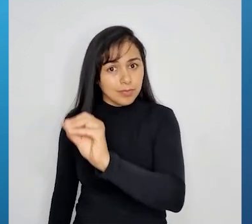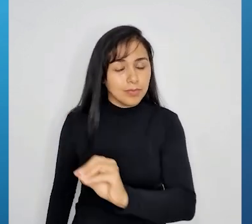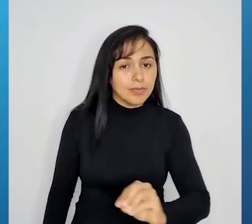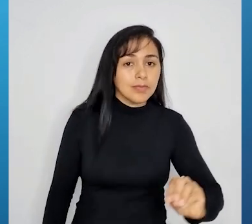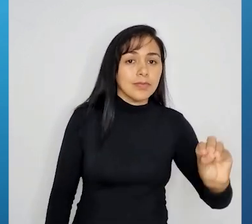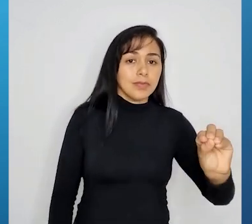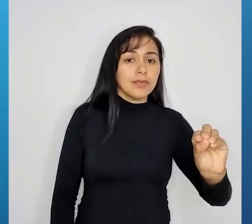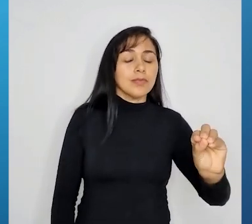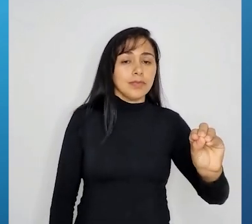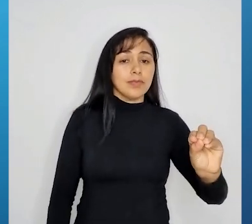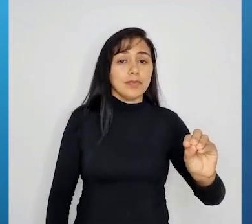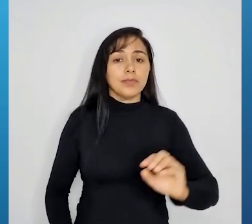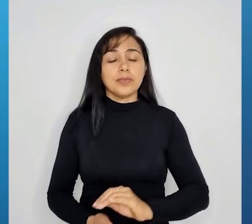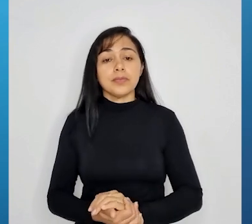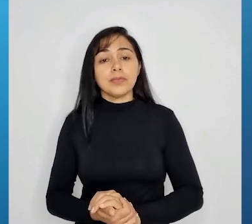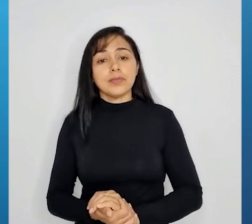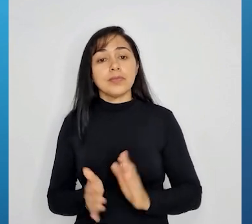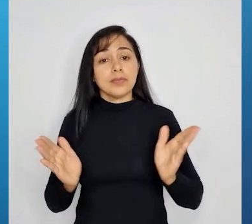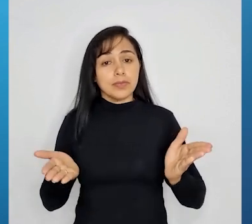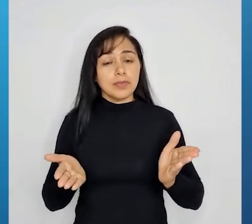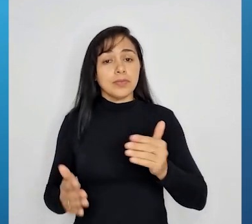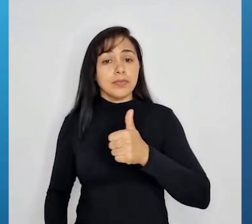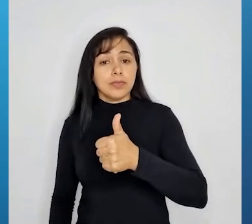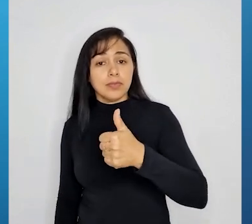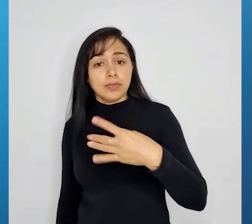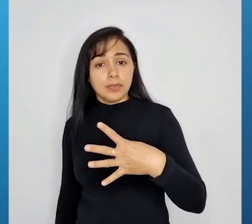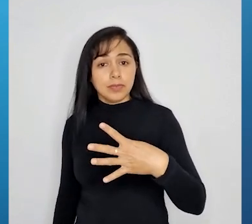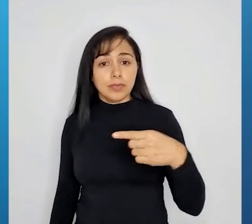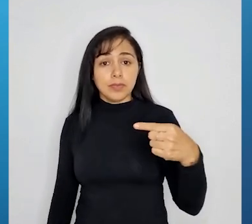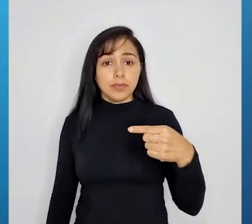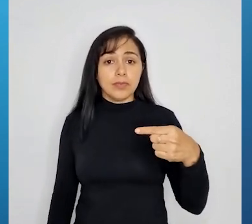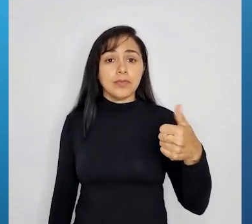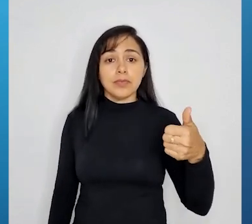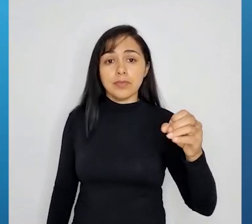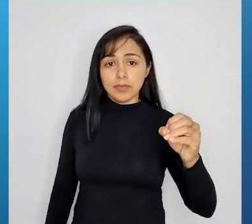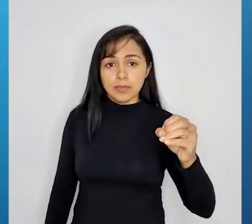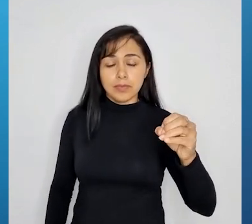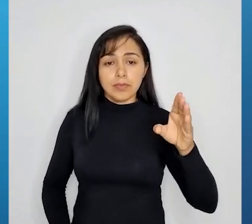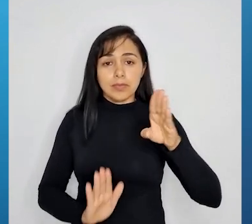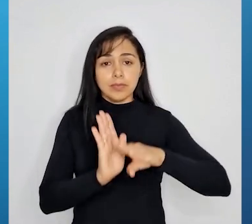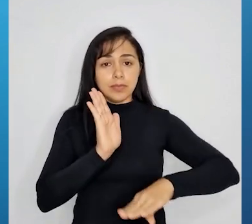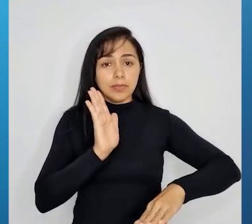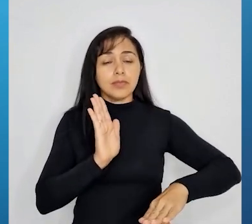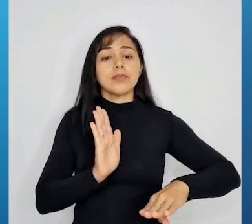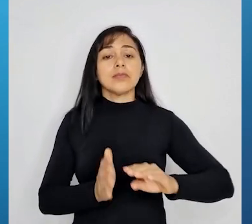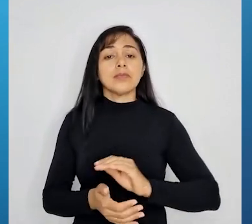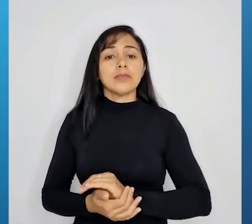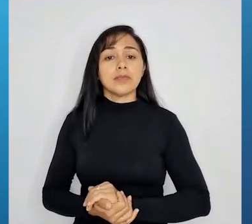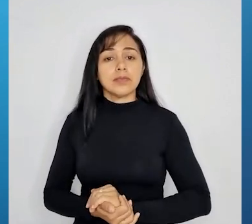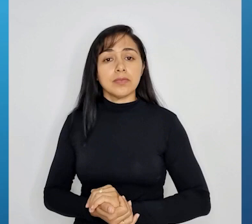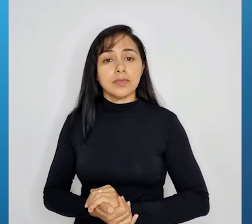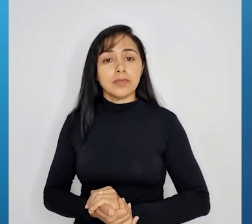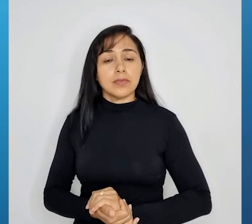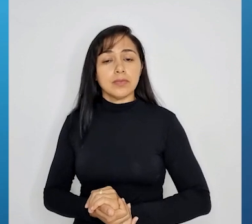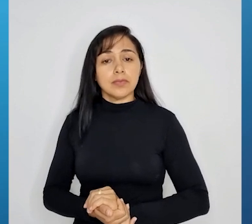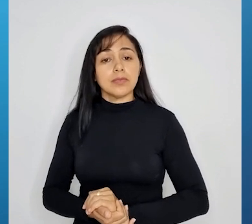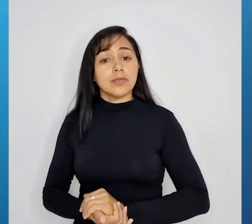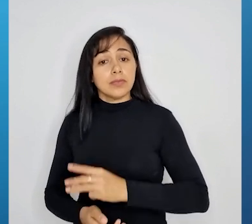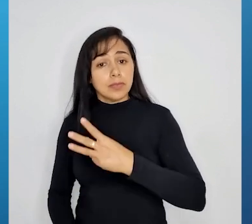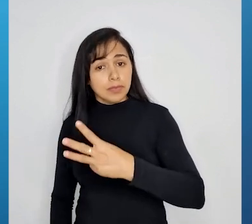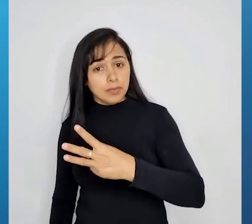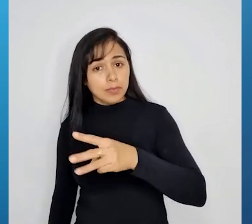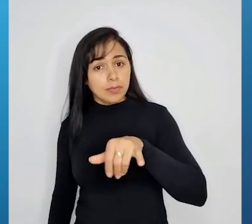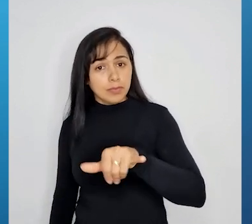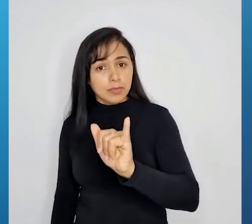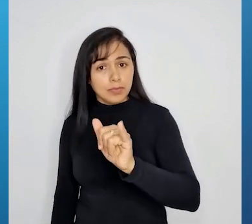Então, 14 menos 10. Então, temos aqui que 3y